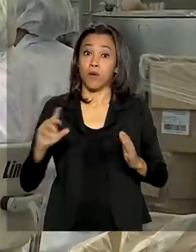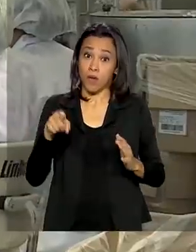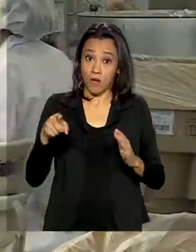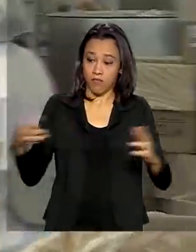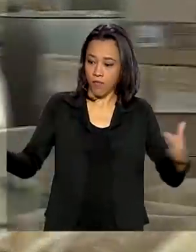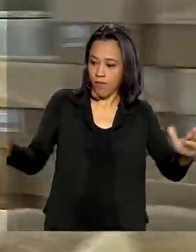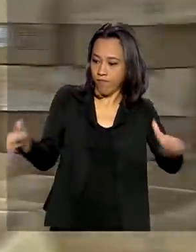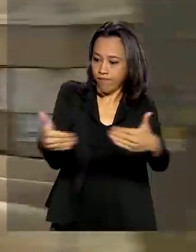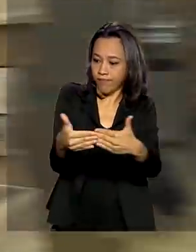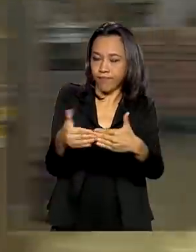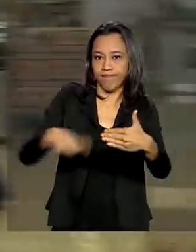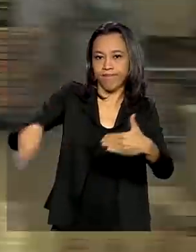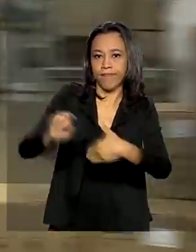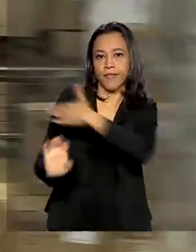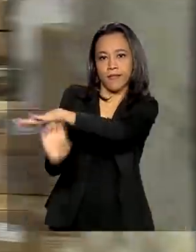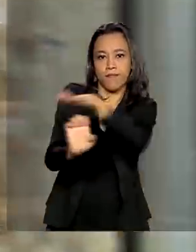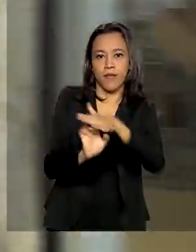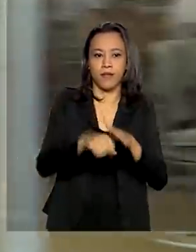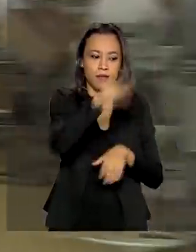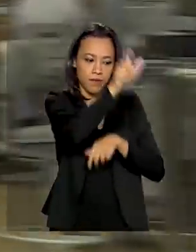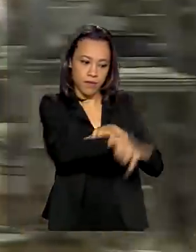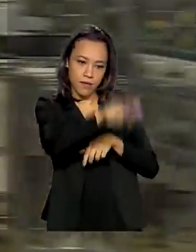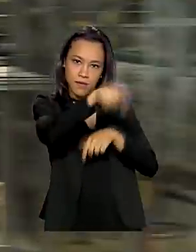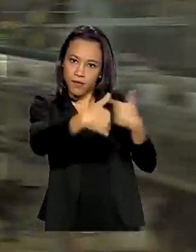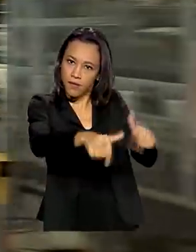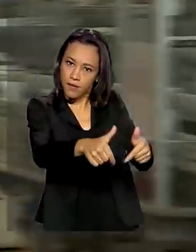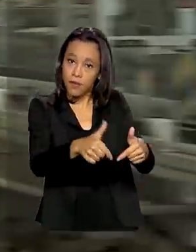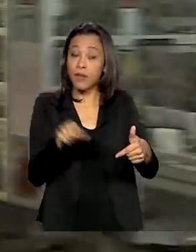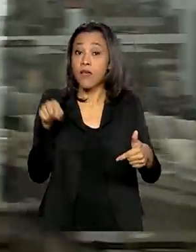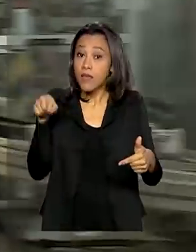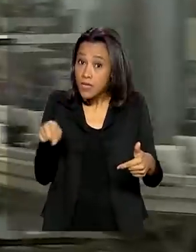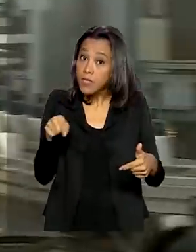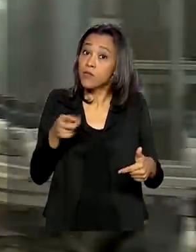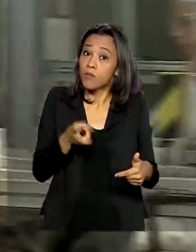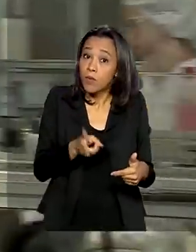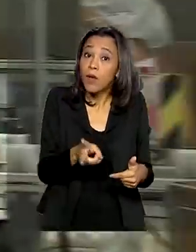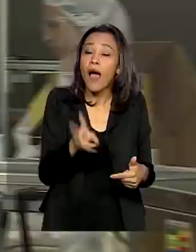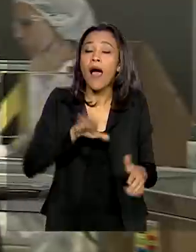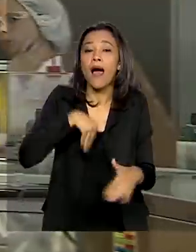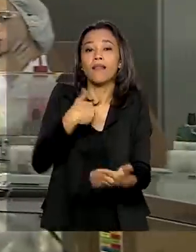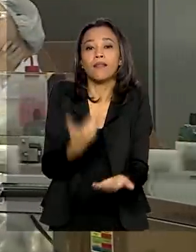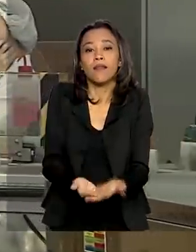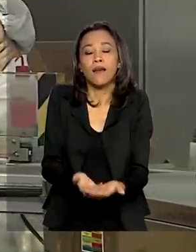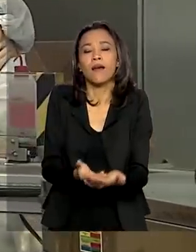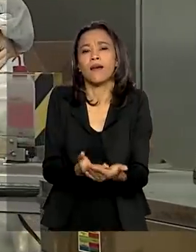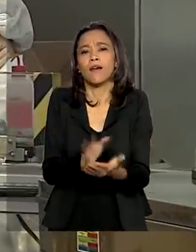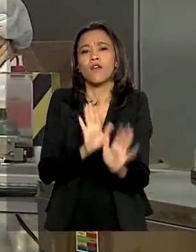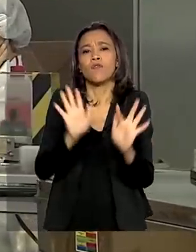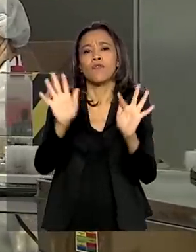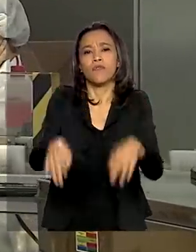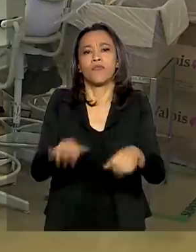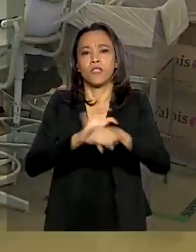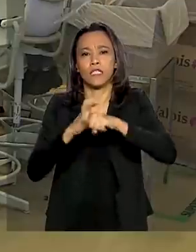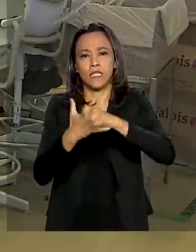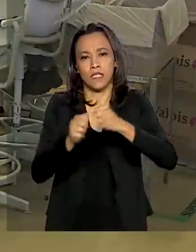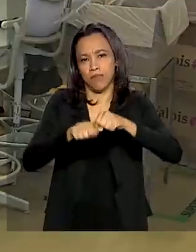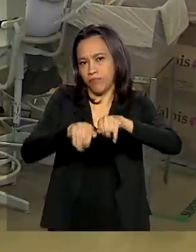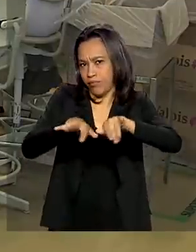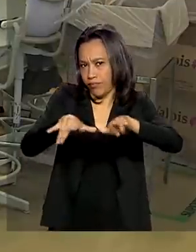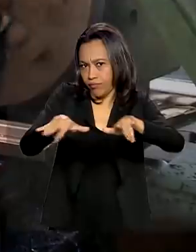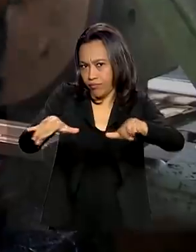patrões e empregados. As alterações valem enquanto durar o estado de calamidade pública e de